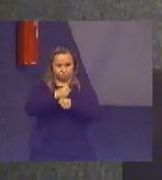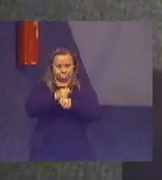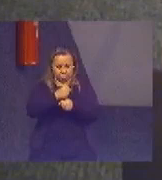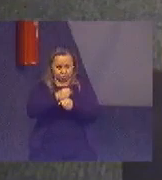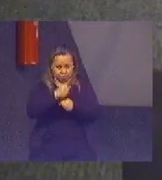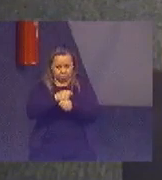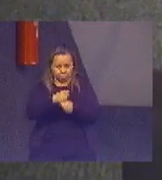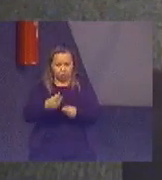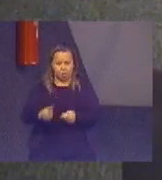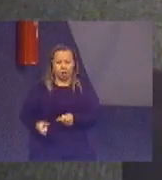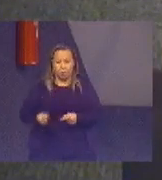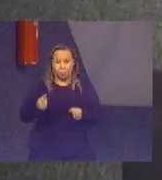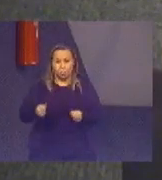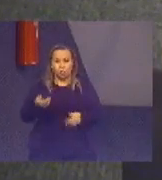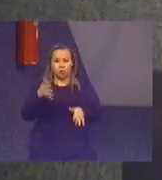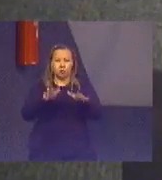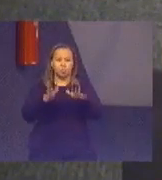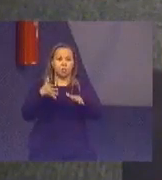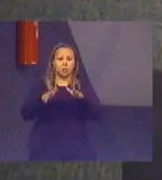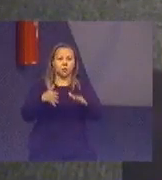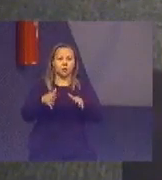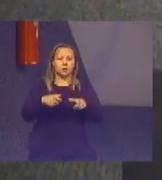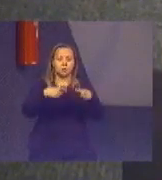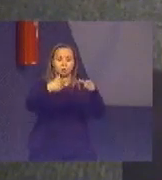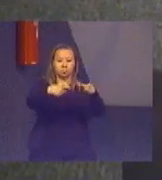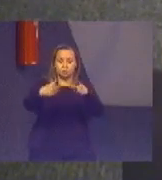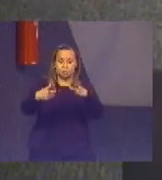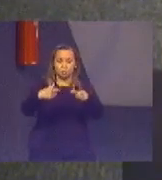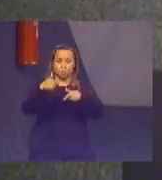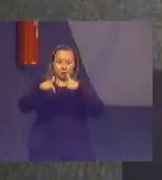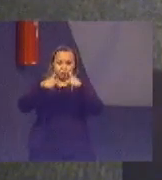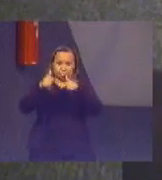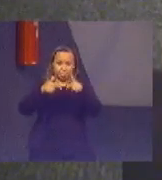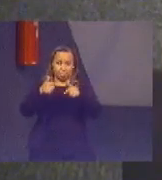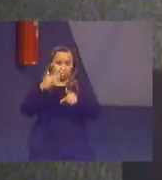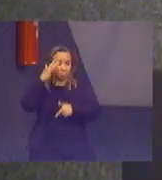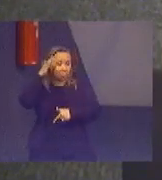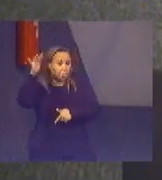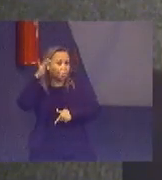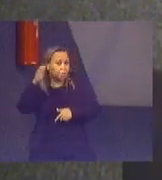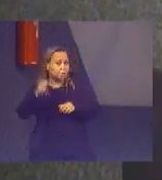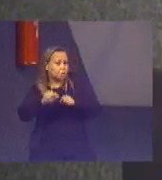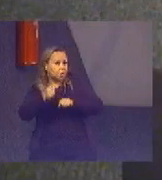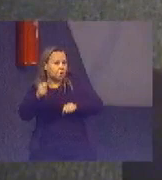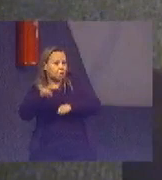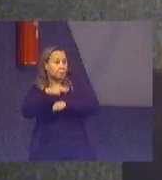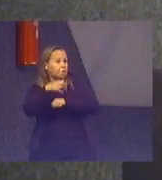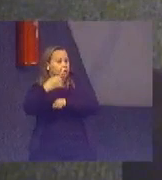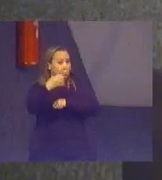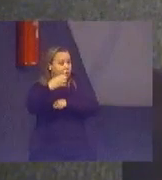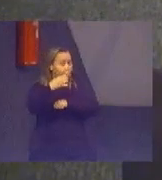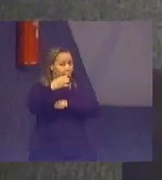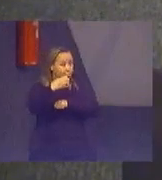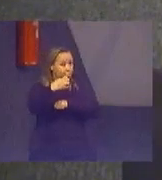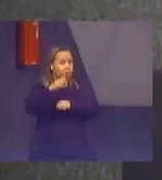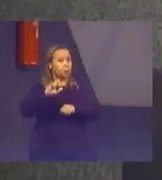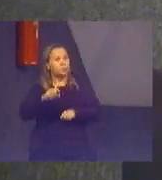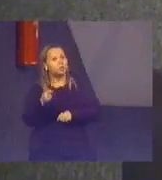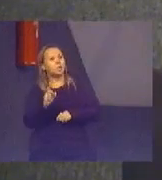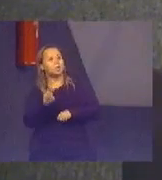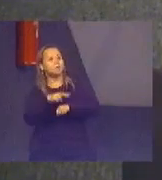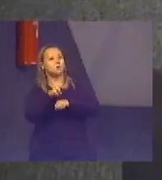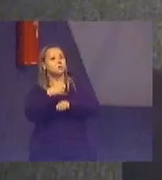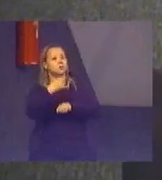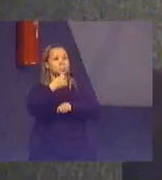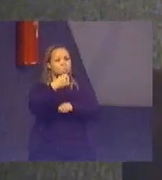o custo médio do posto de trabalho, a gente imagina que será maior na armada do que na desarmada, e assim ele vem. Mas, em 2018,